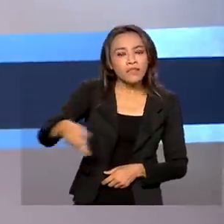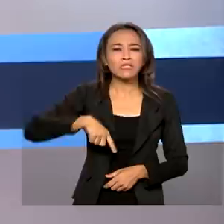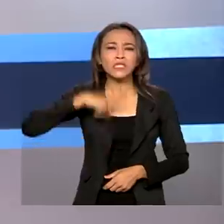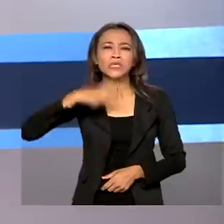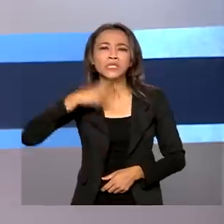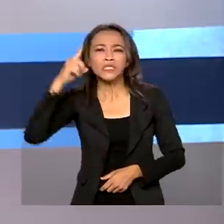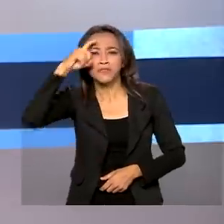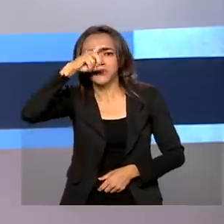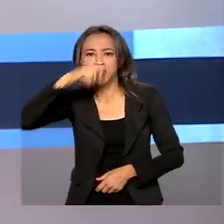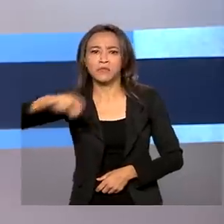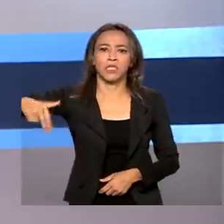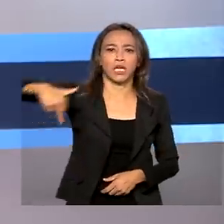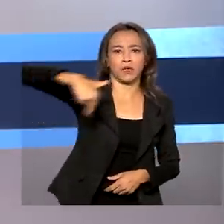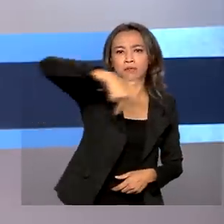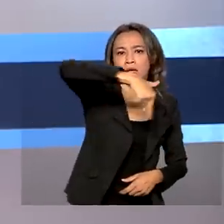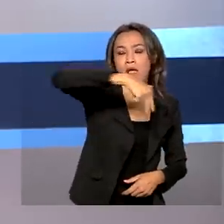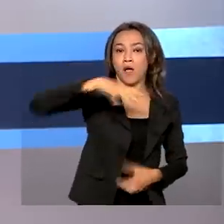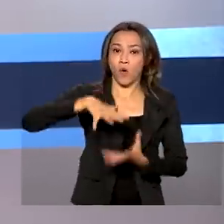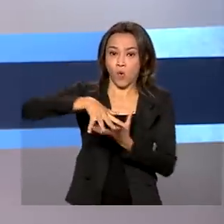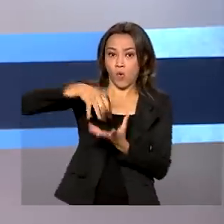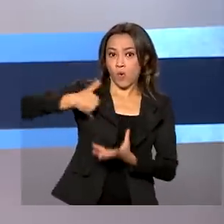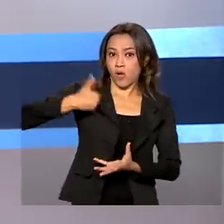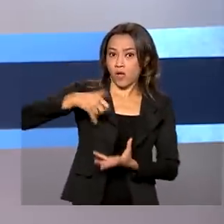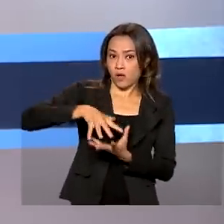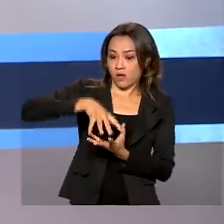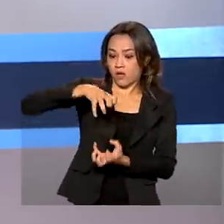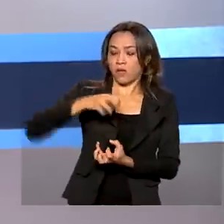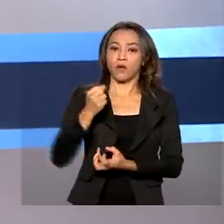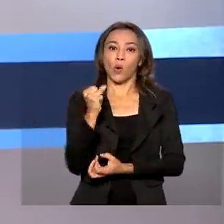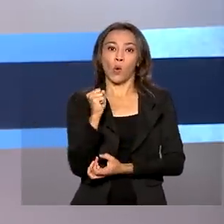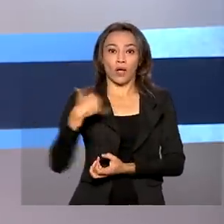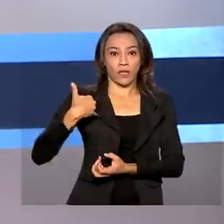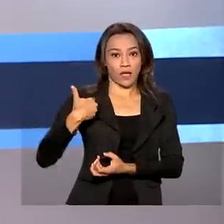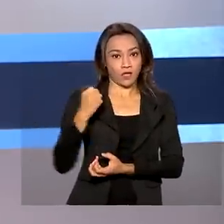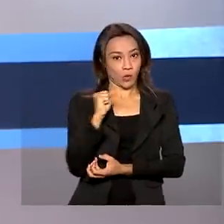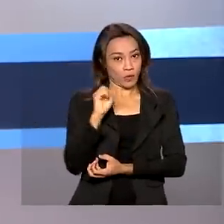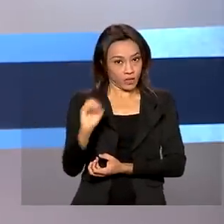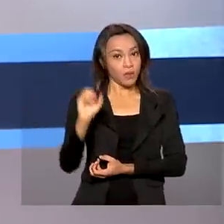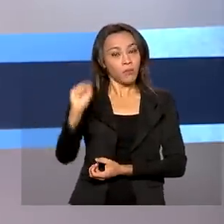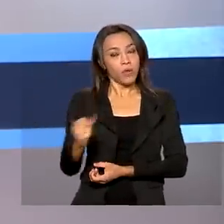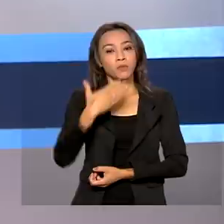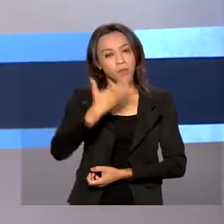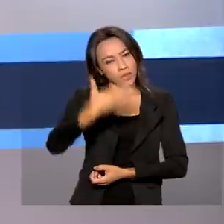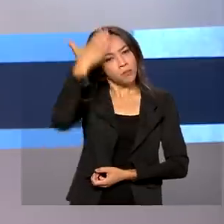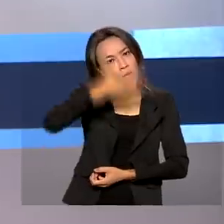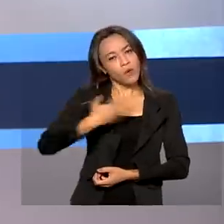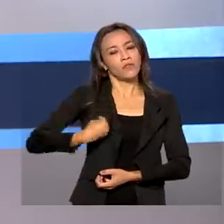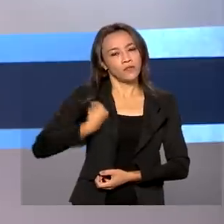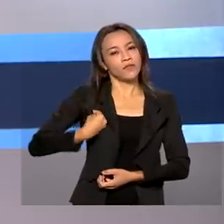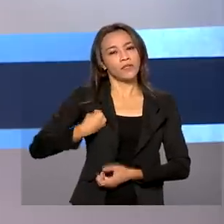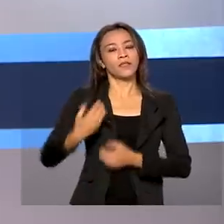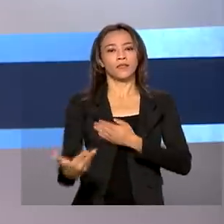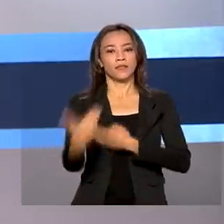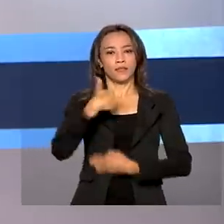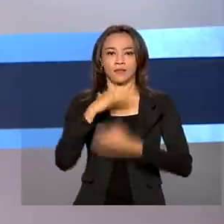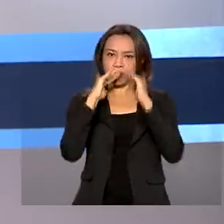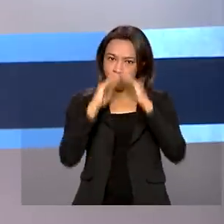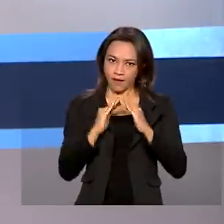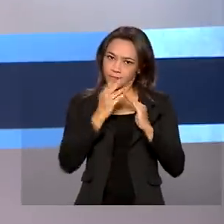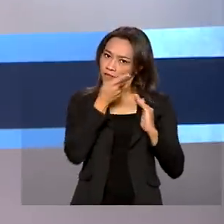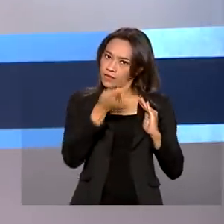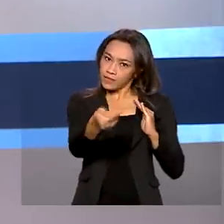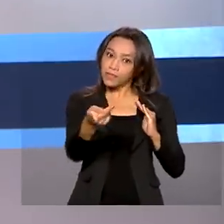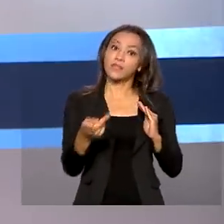de locomoção ou idosos acima de 80 anos podem solicitar que a prova de vida seja feita em casa. A visita de um